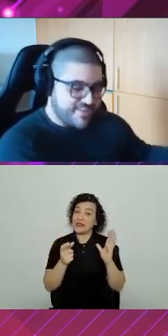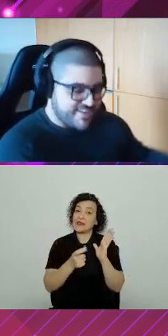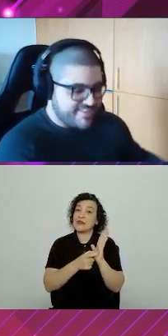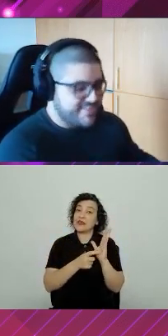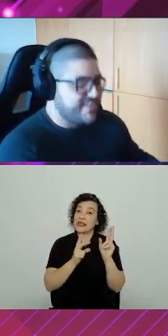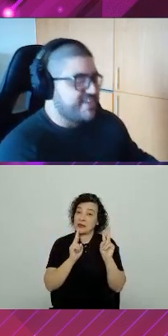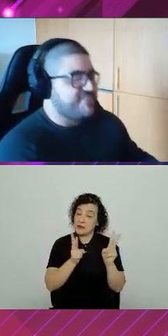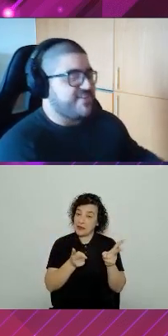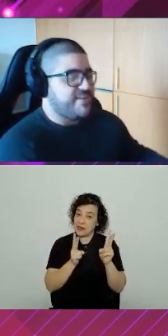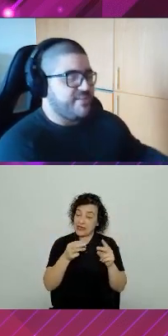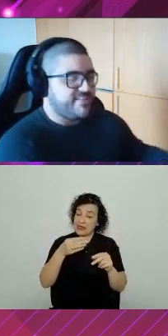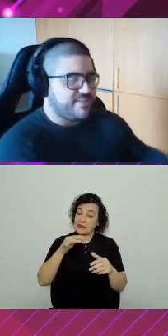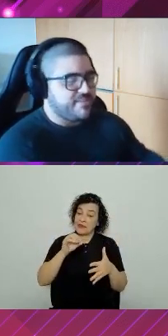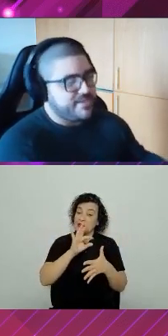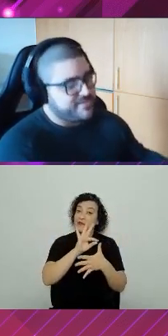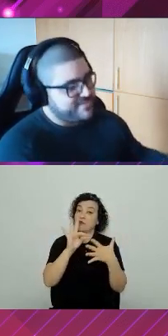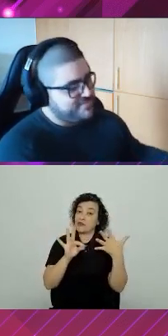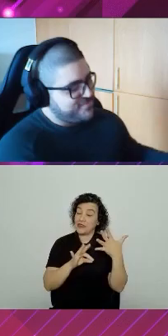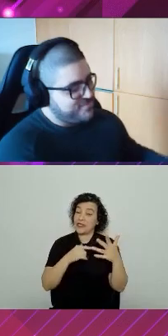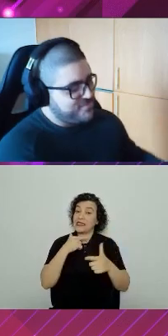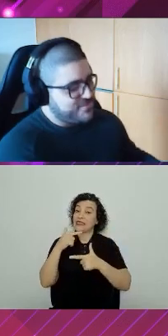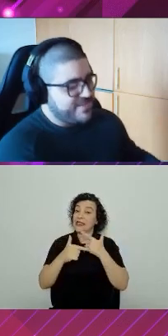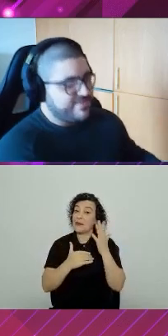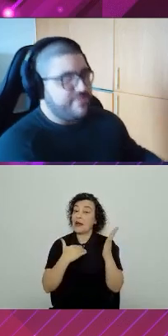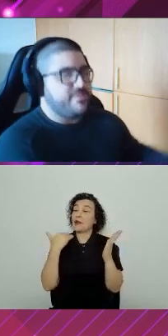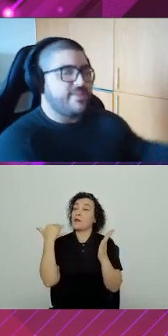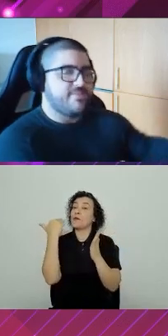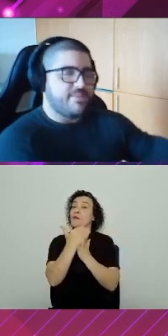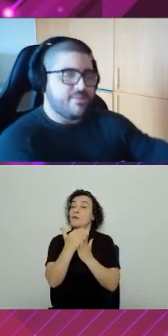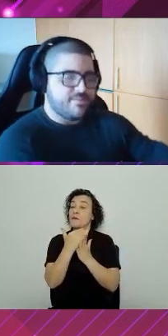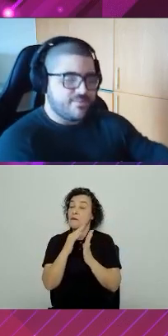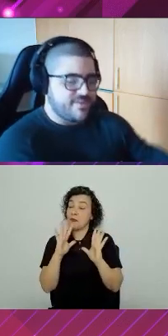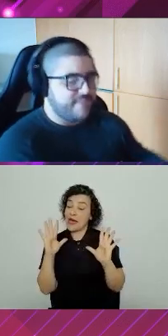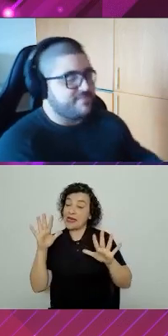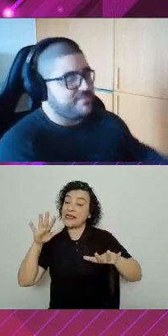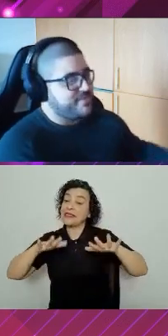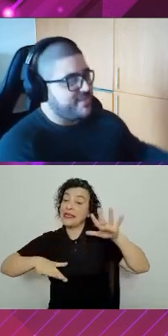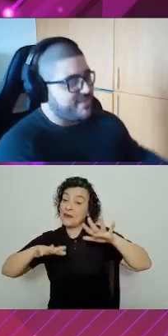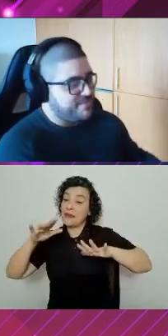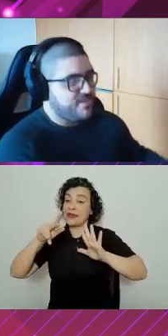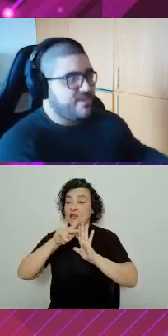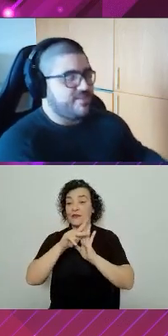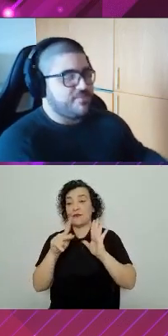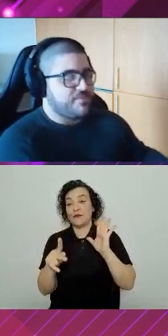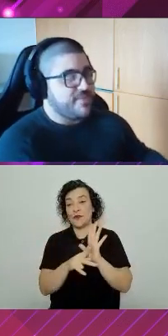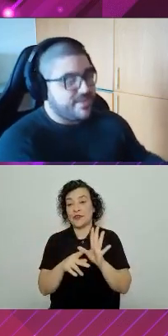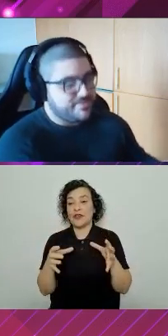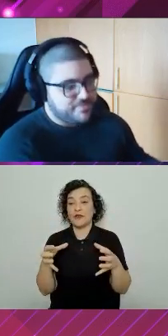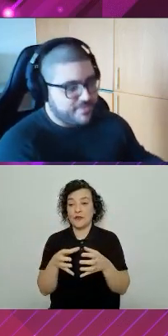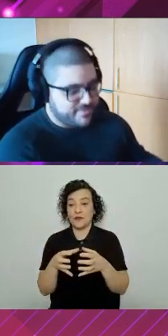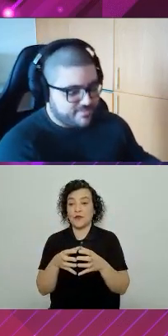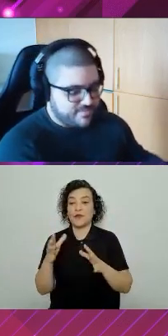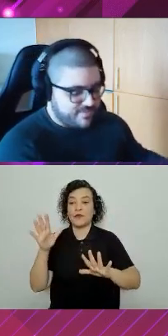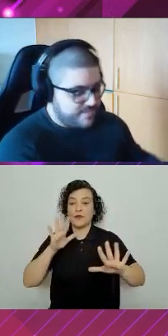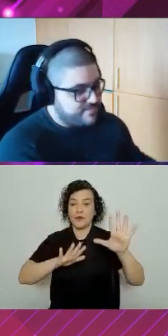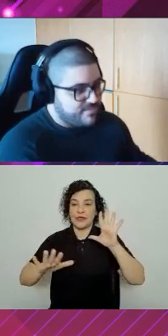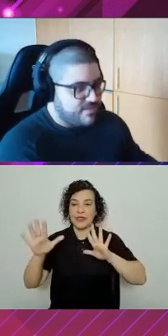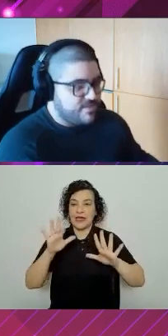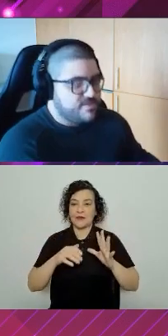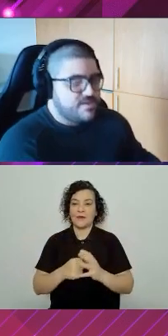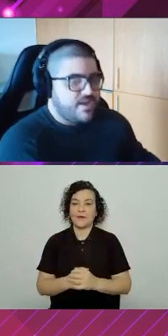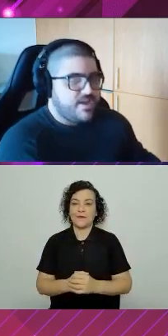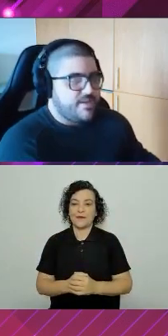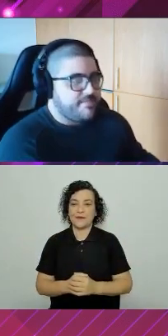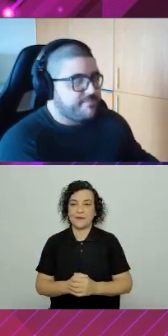lá na frente e vai dar mais trabalho do que se fosse um monolítico, dependendo do tamanho do projeto, do tamanho da equipe. Então, cuidado com isso. Certo?